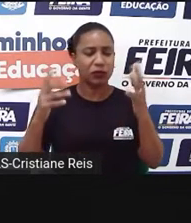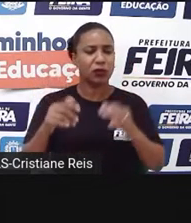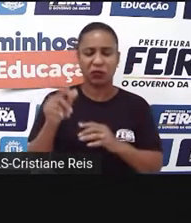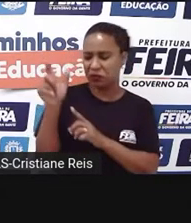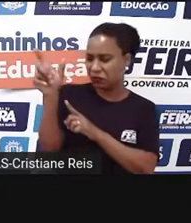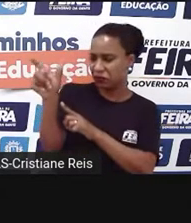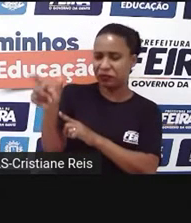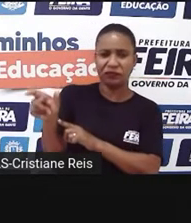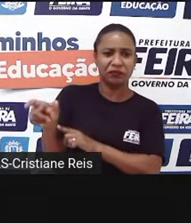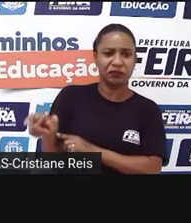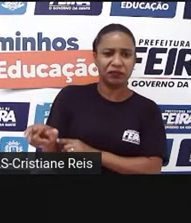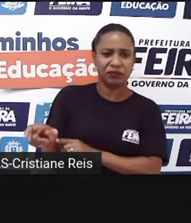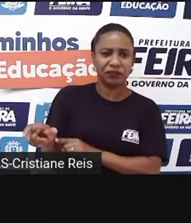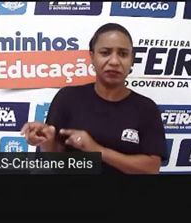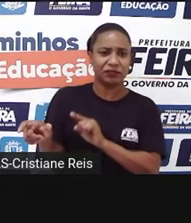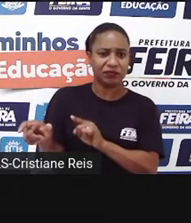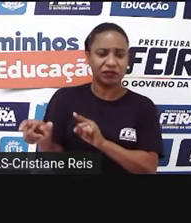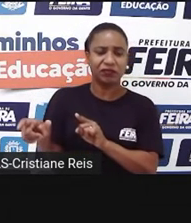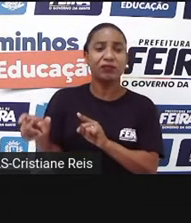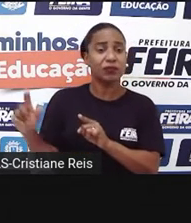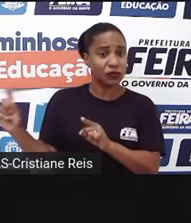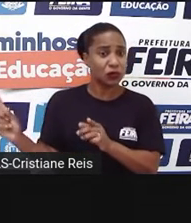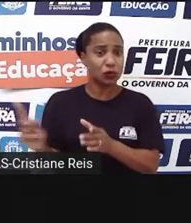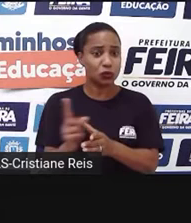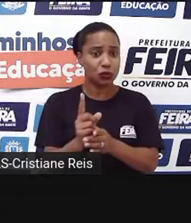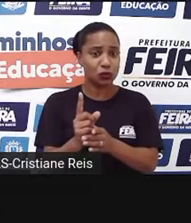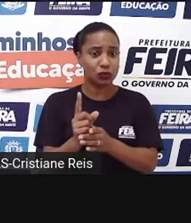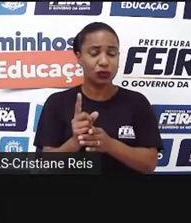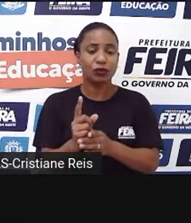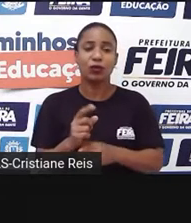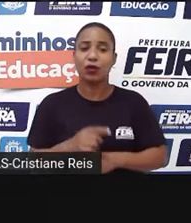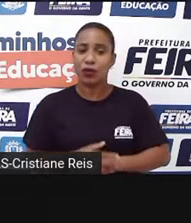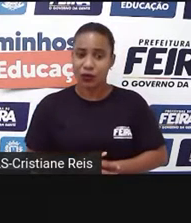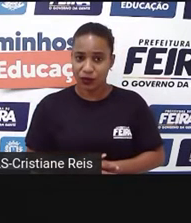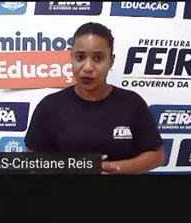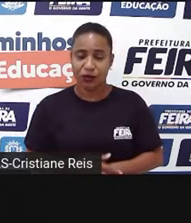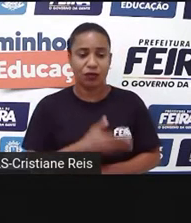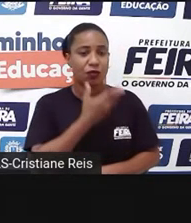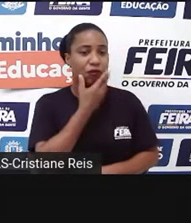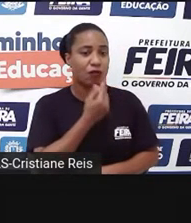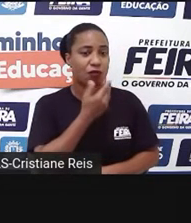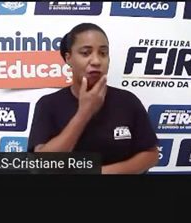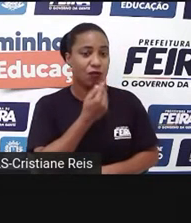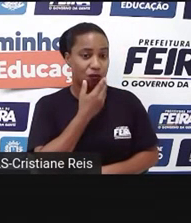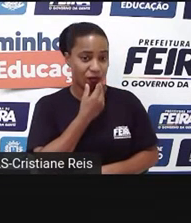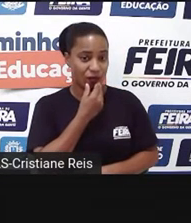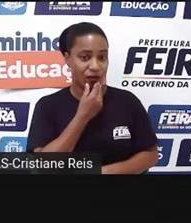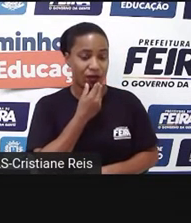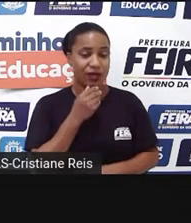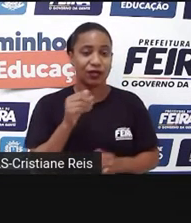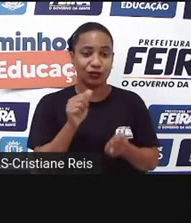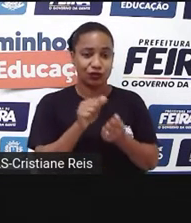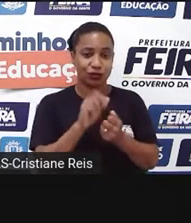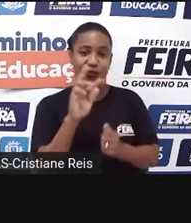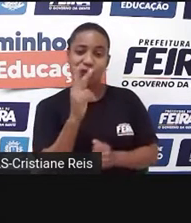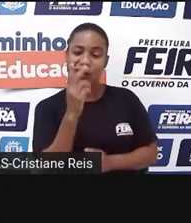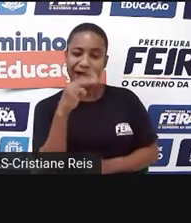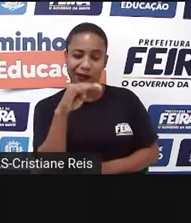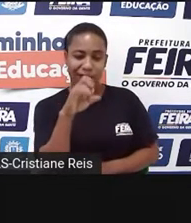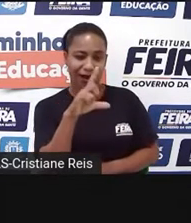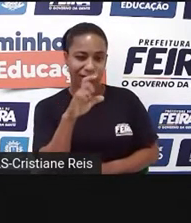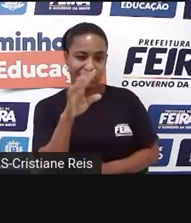E um amigo de Hamlet, que é o Horácio, ele começa a ver esse fantasma.